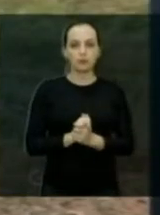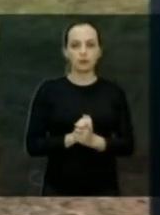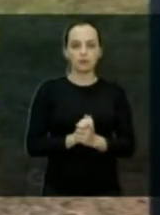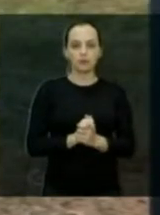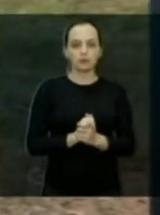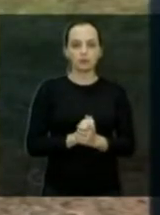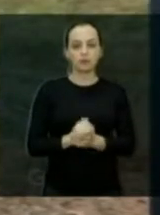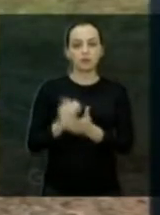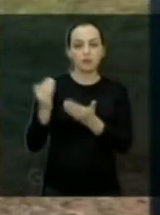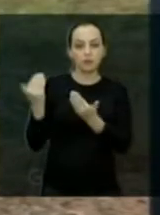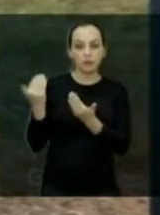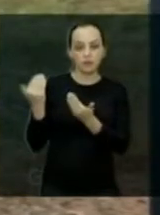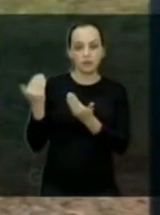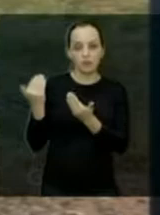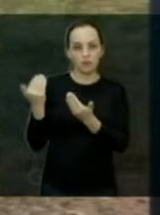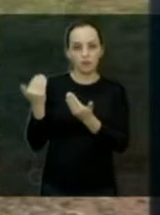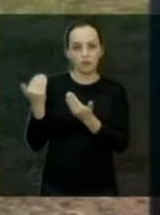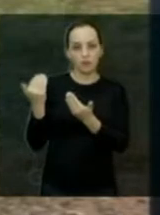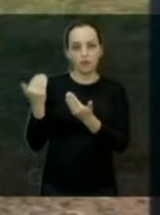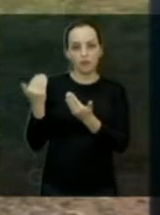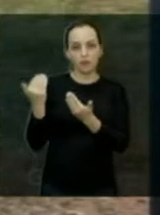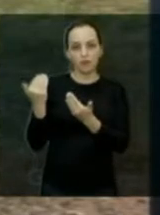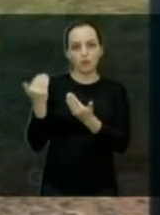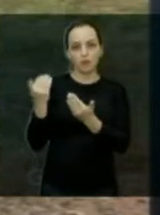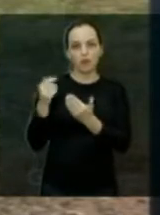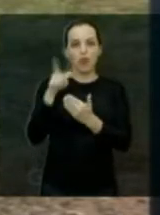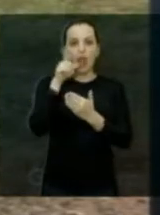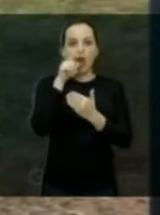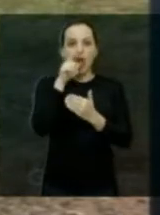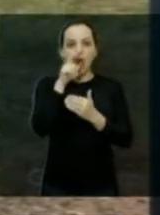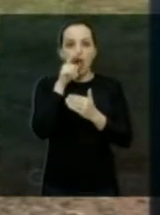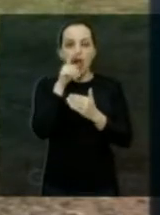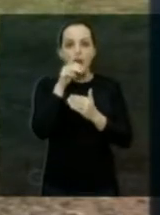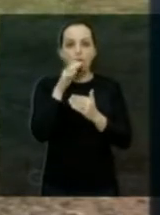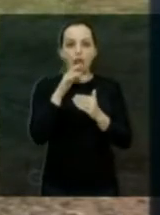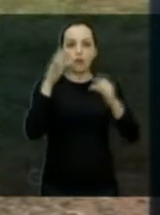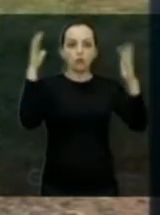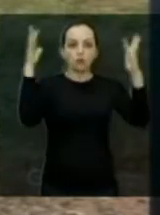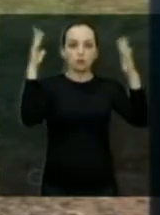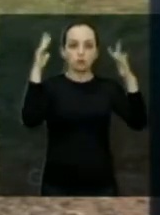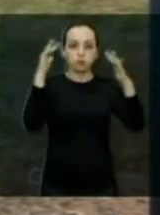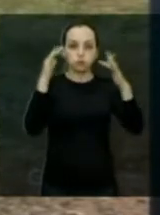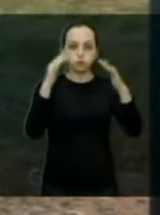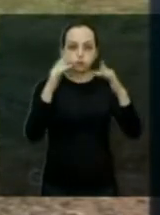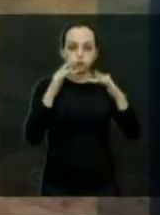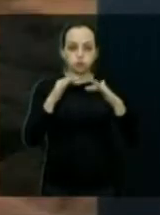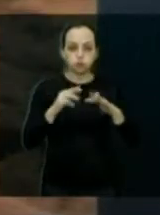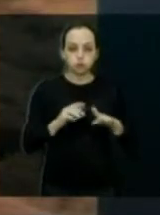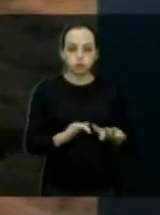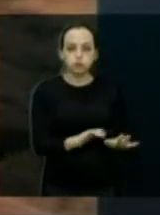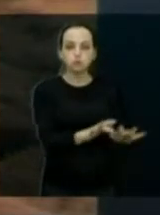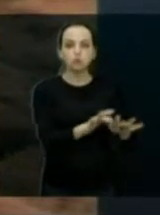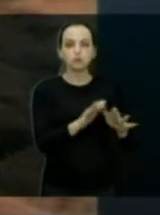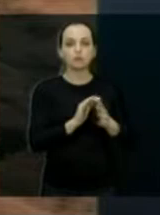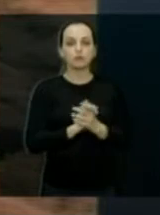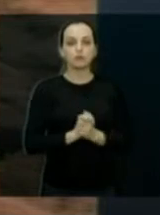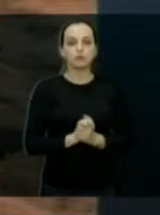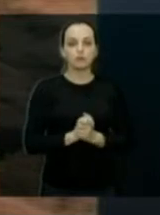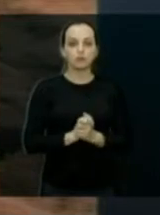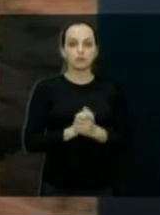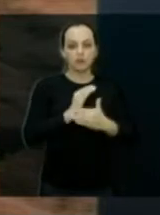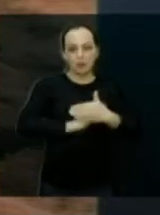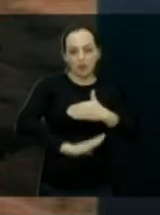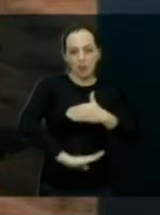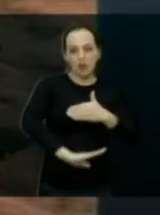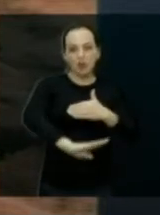O arruamento também que vai sendo rebaixado, conforme vem a enxurrada, vai levando e carreando material, pode passar. Aí erosão,